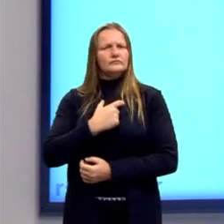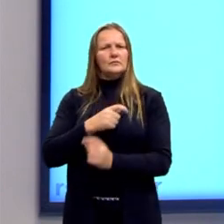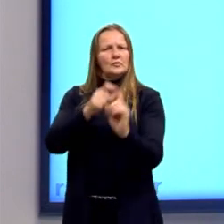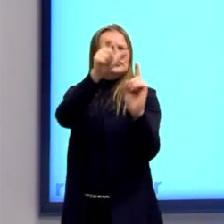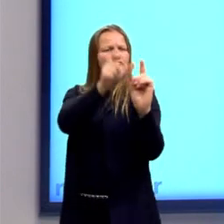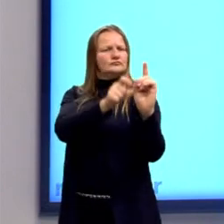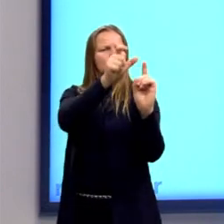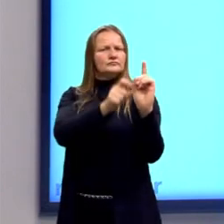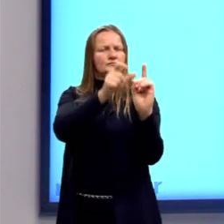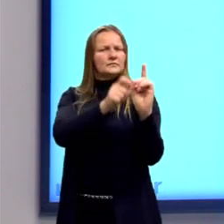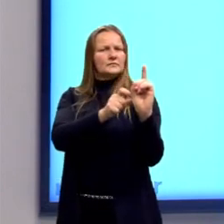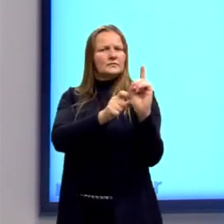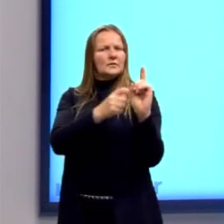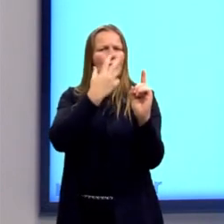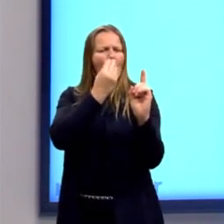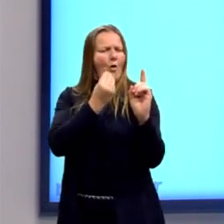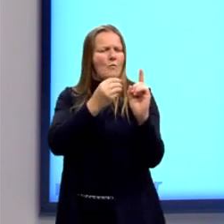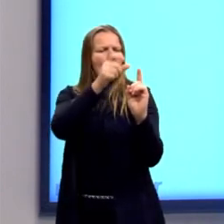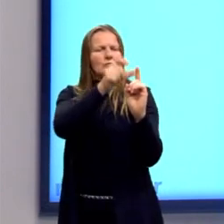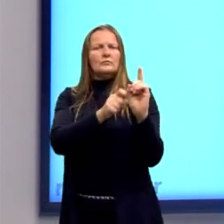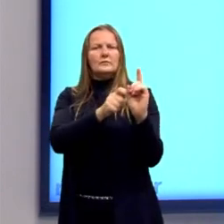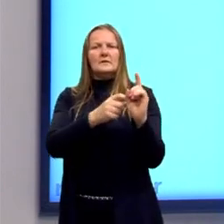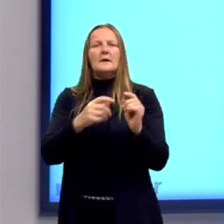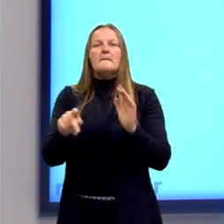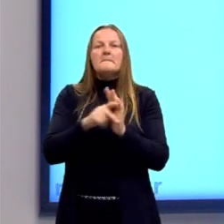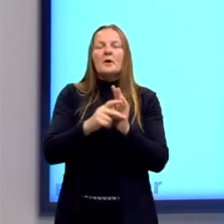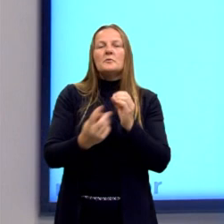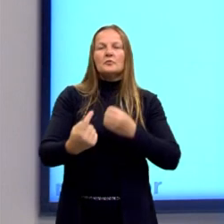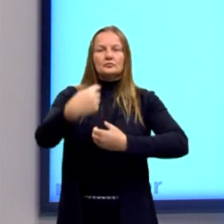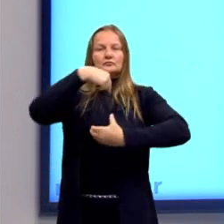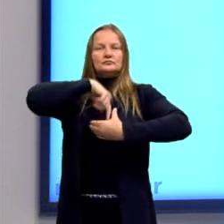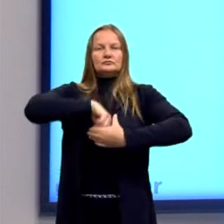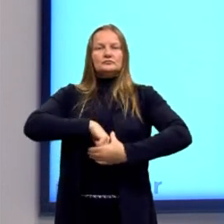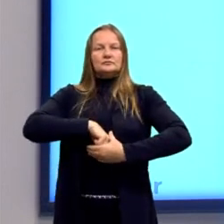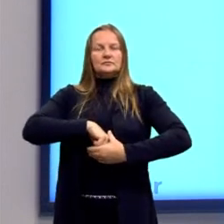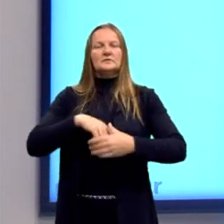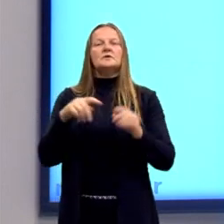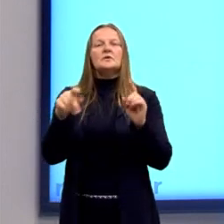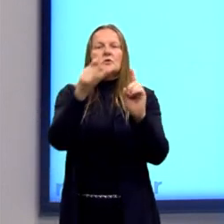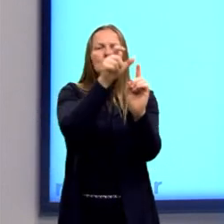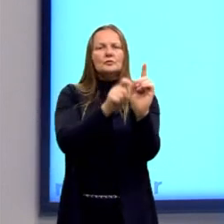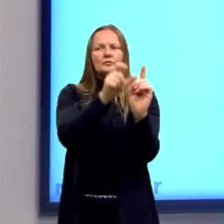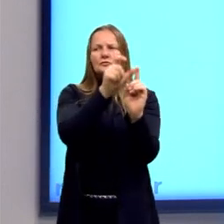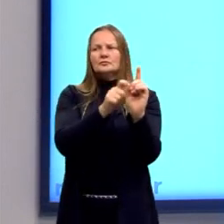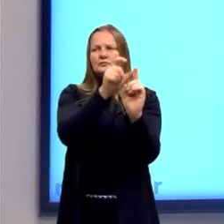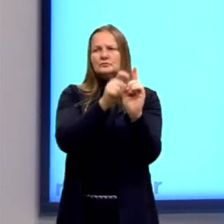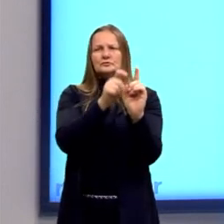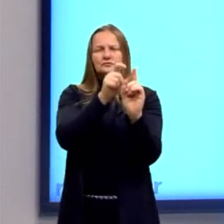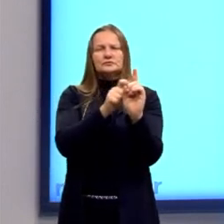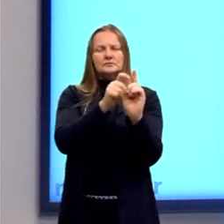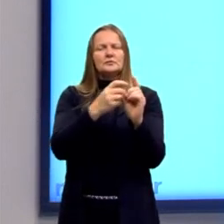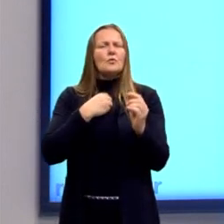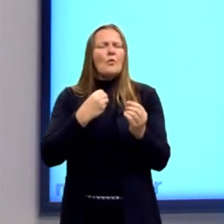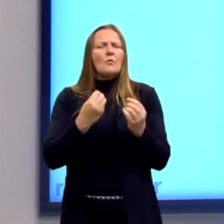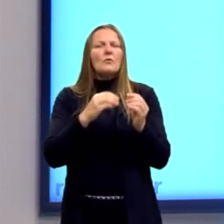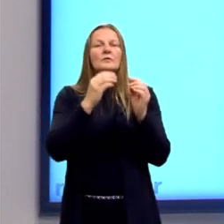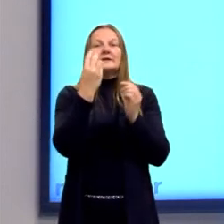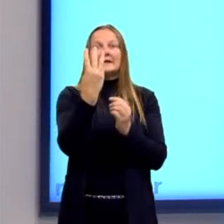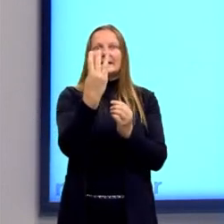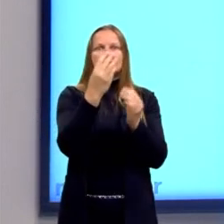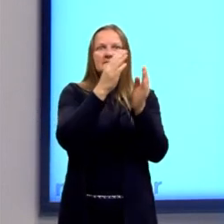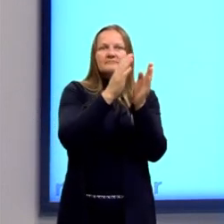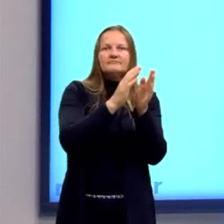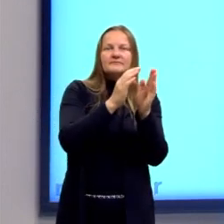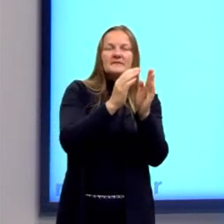pais do existencialismo. Então, ele vai tratar aqui da subjetividade, o sujeito. E aí ele põe três estágios, que era o